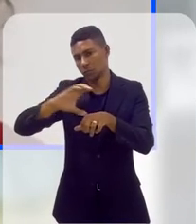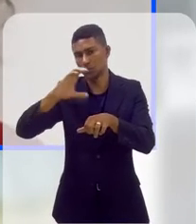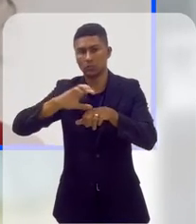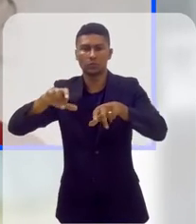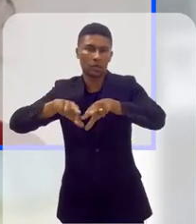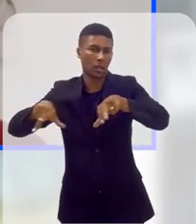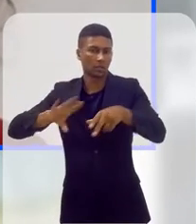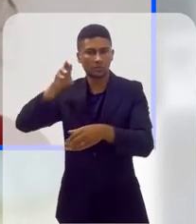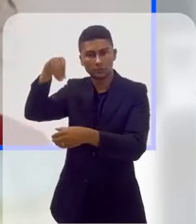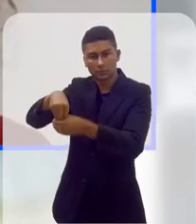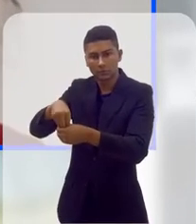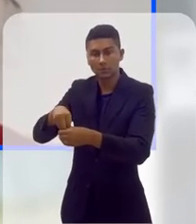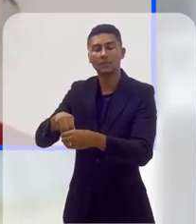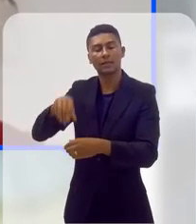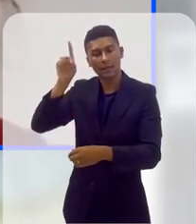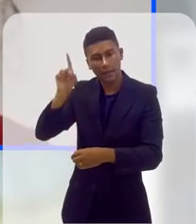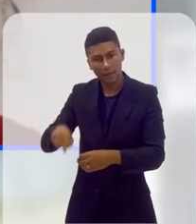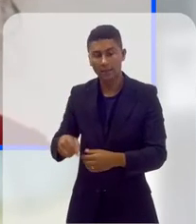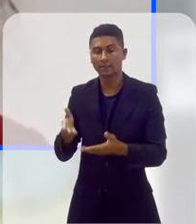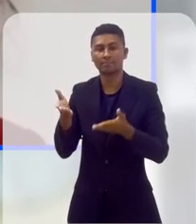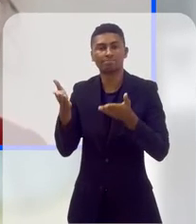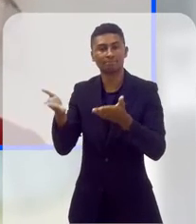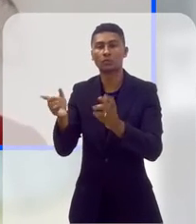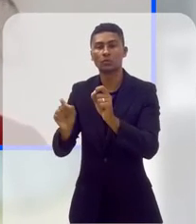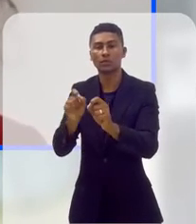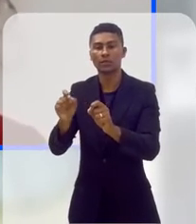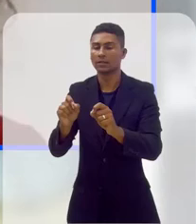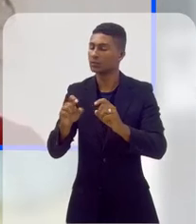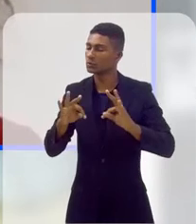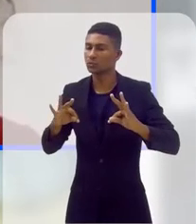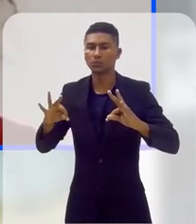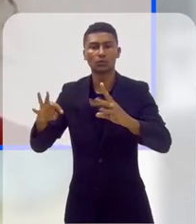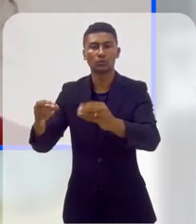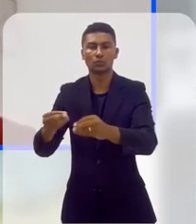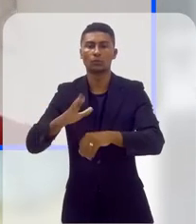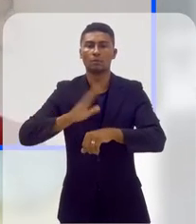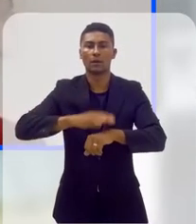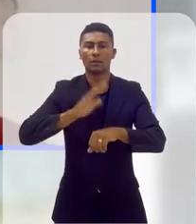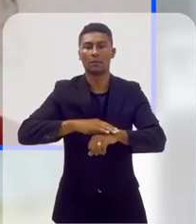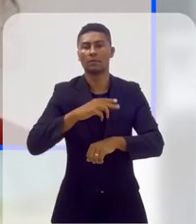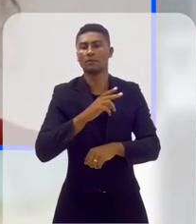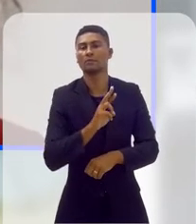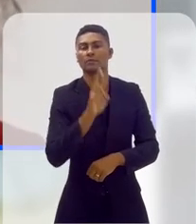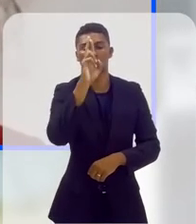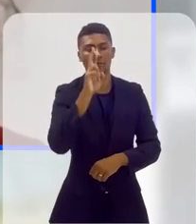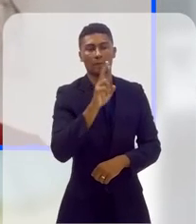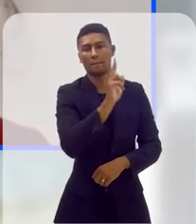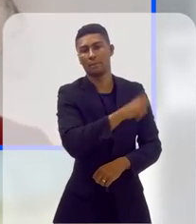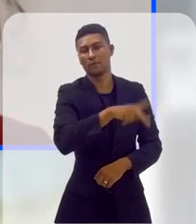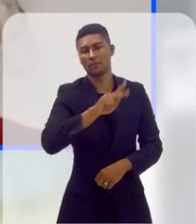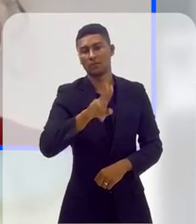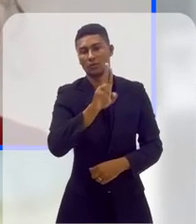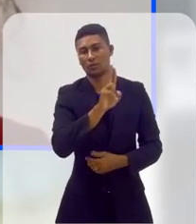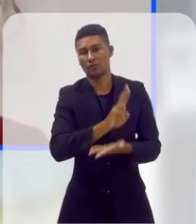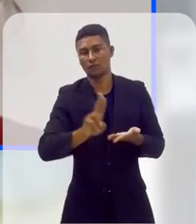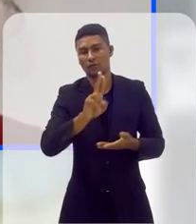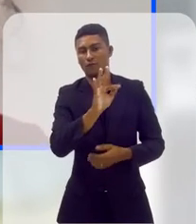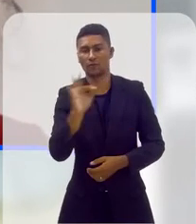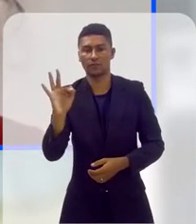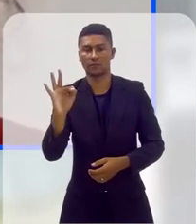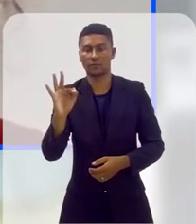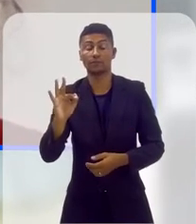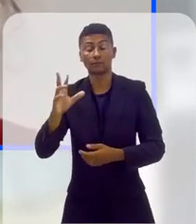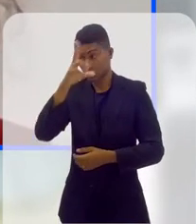direção da clínica, ela é dada totalmente, essa liberdade para os professores da UF. A Prefeitura de